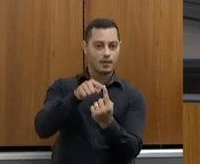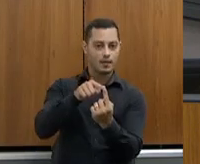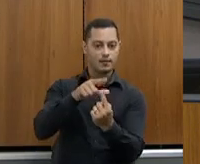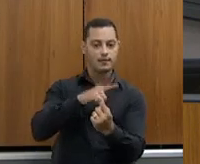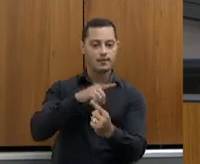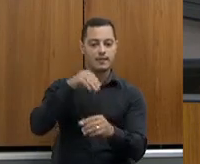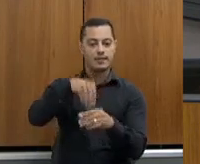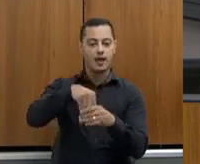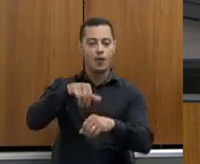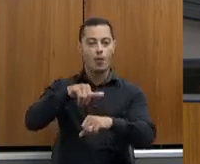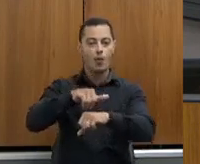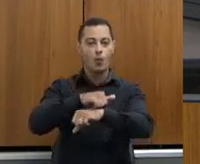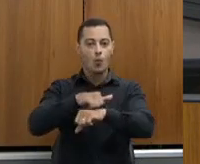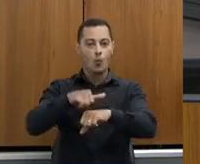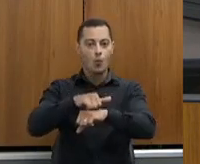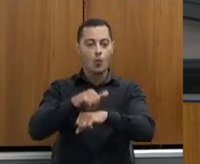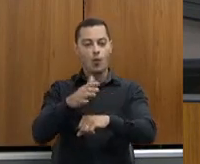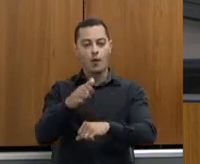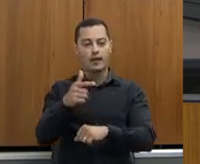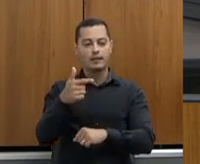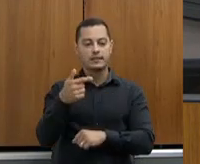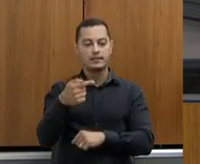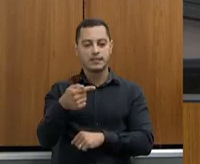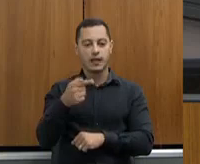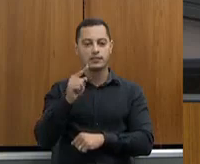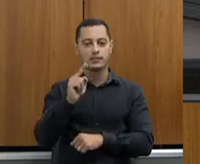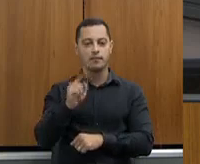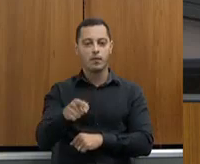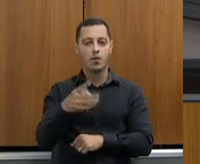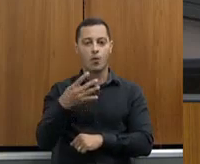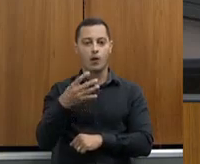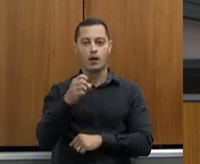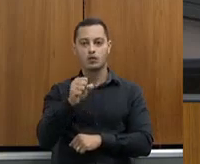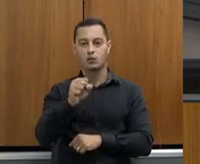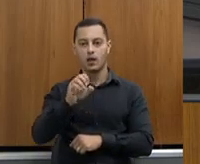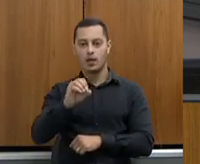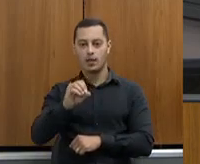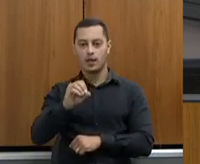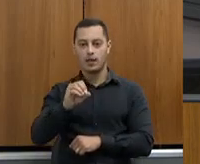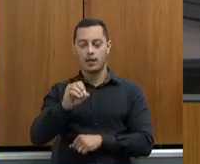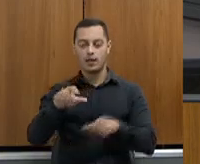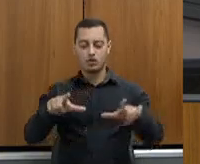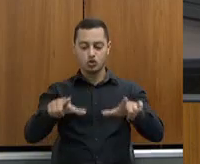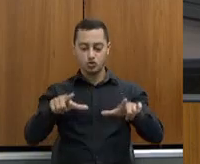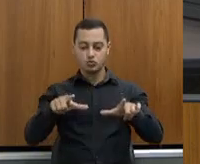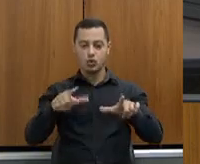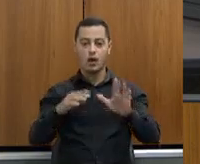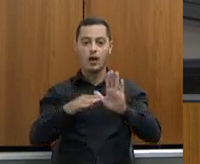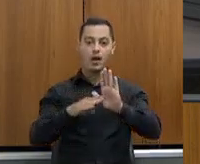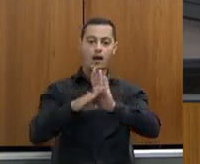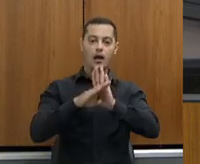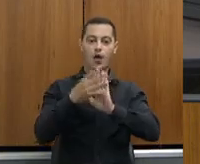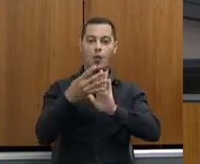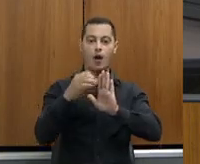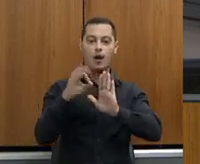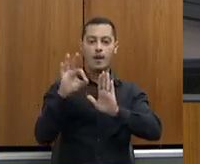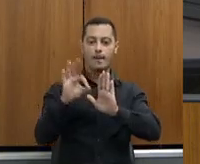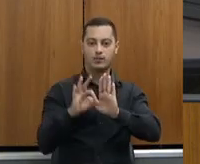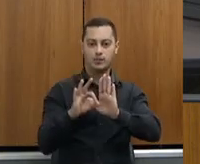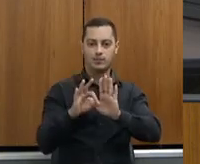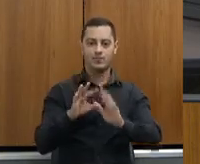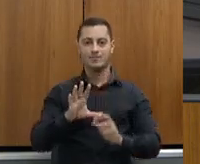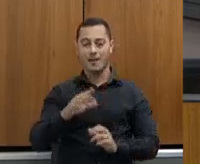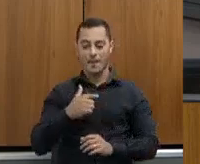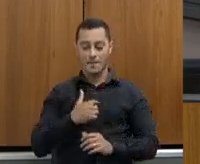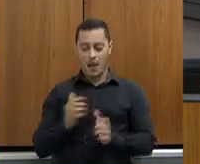de 7.480 títulos, um crescimento de 40%. Mas a minha equipe não cresceu